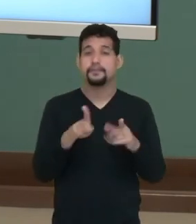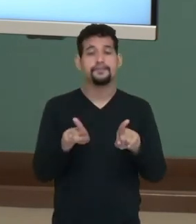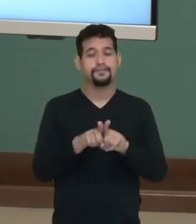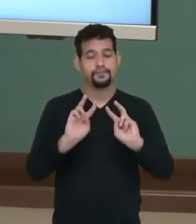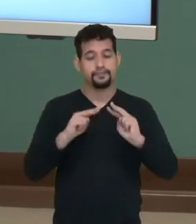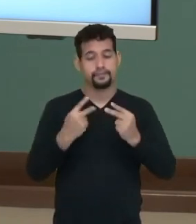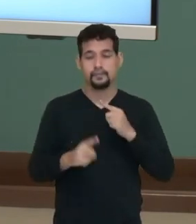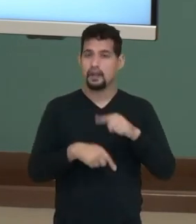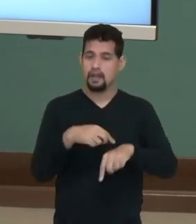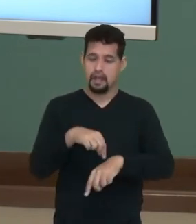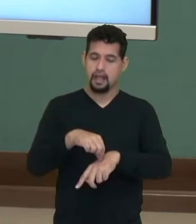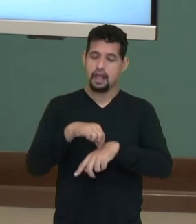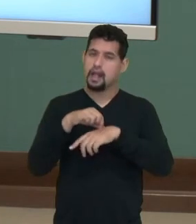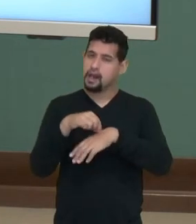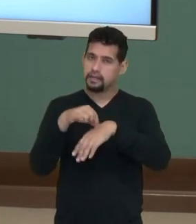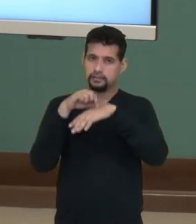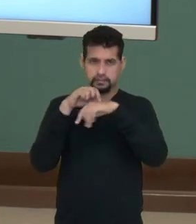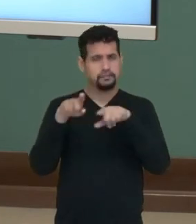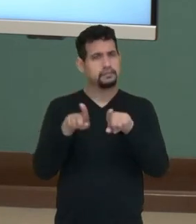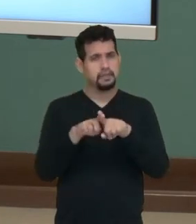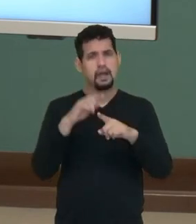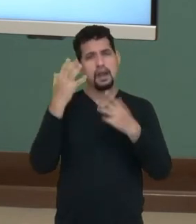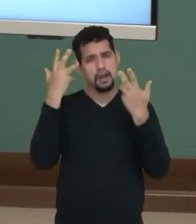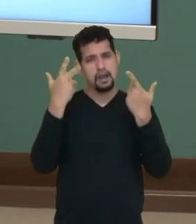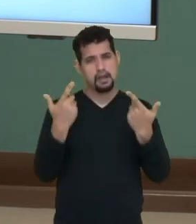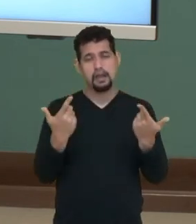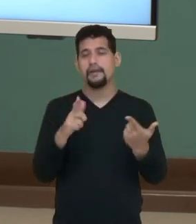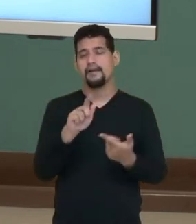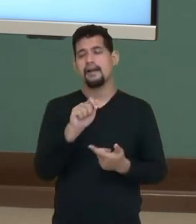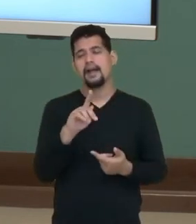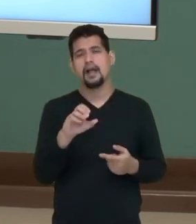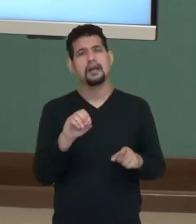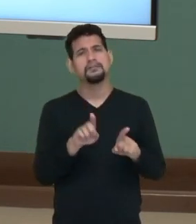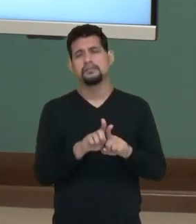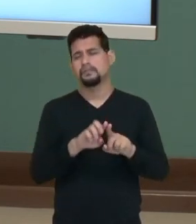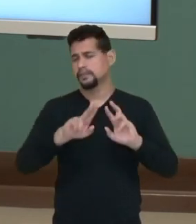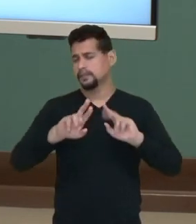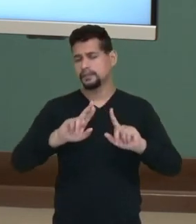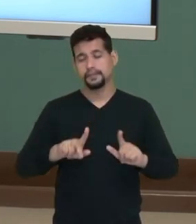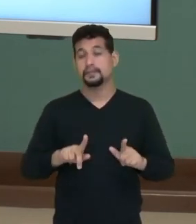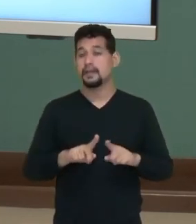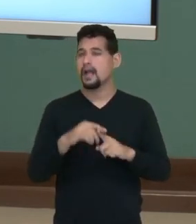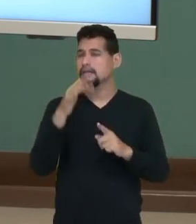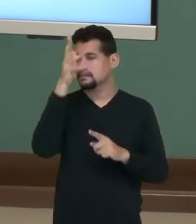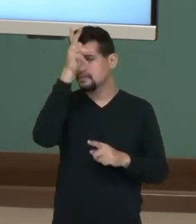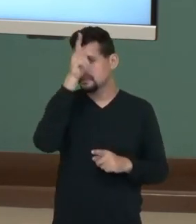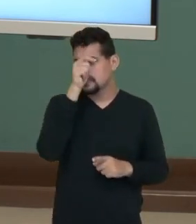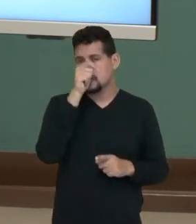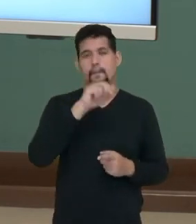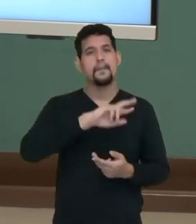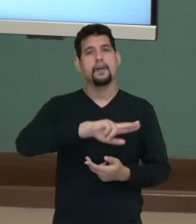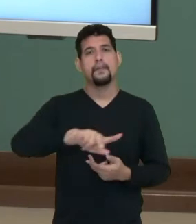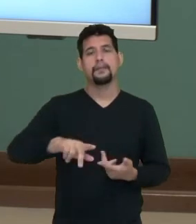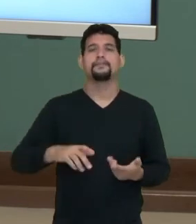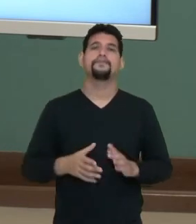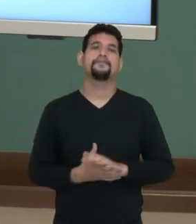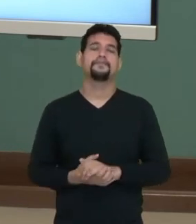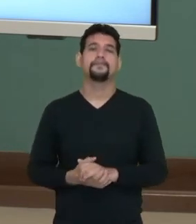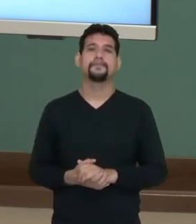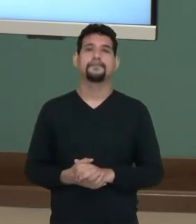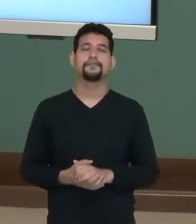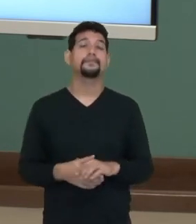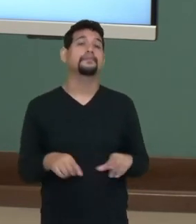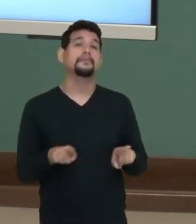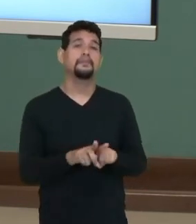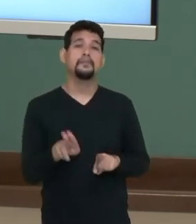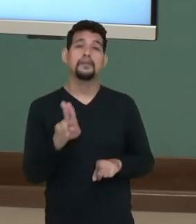humano come a carne desses animais, como o gado, os suínos e assim por diante, as aves, tá bom? Muito bem. Também